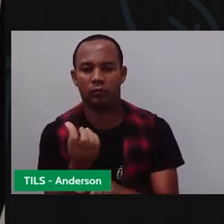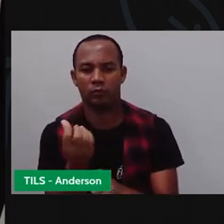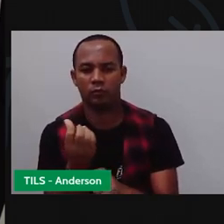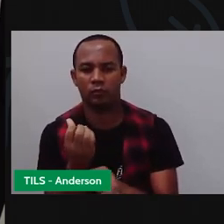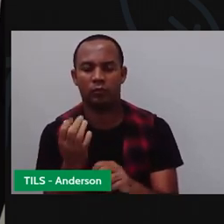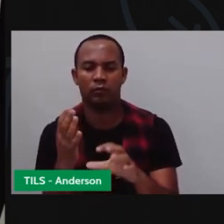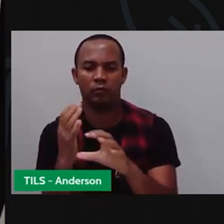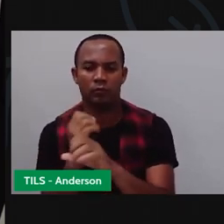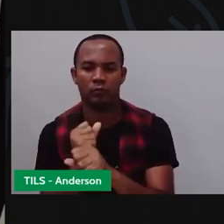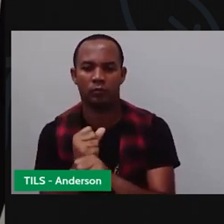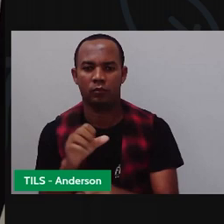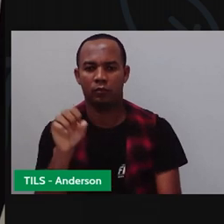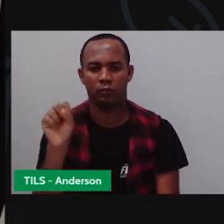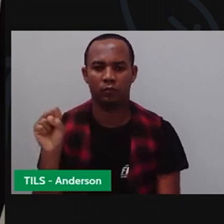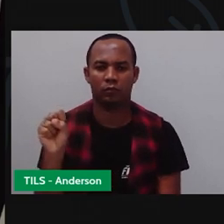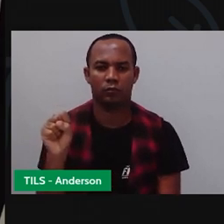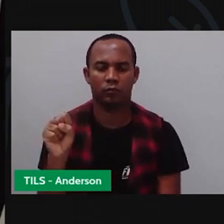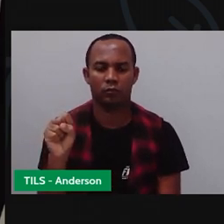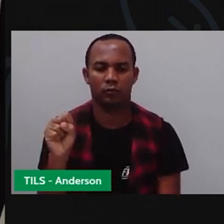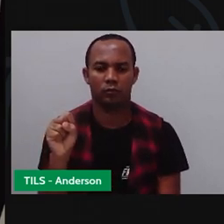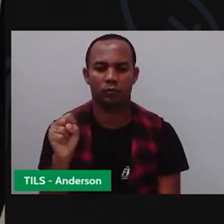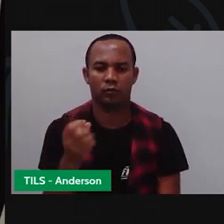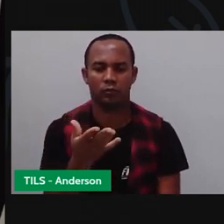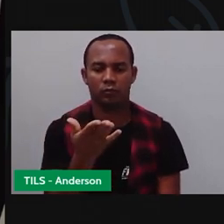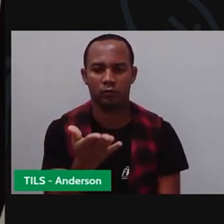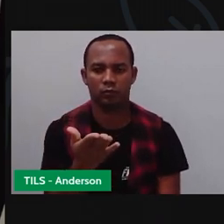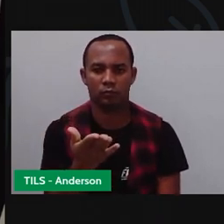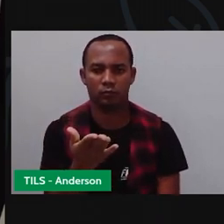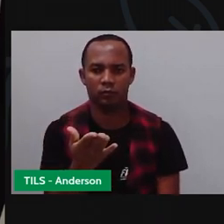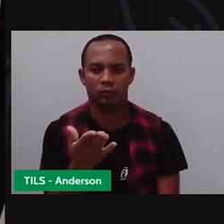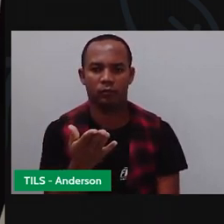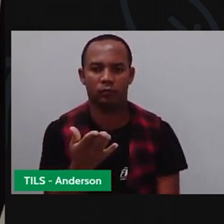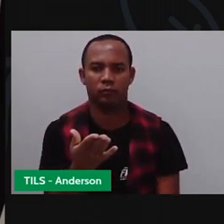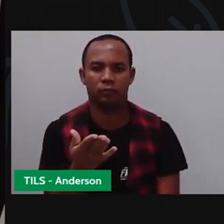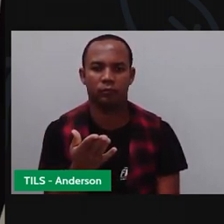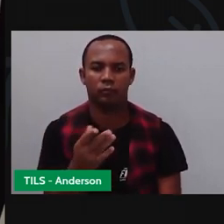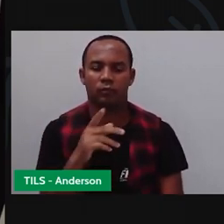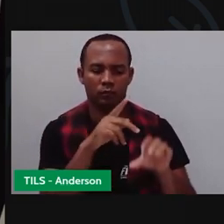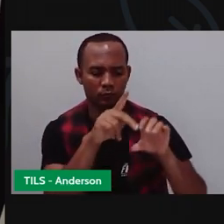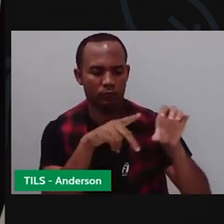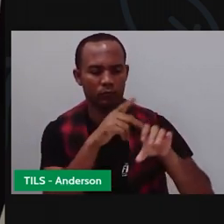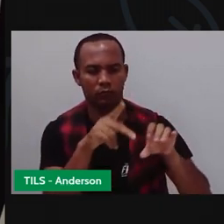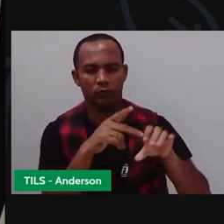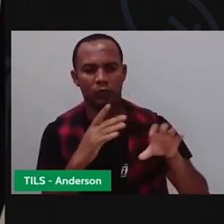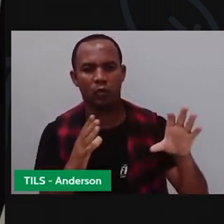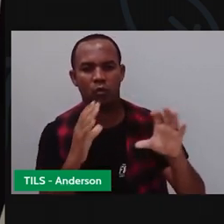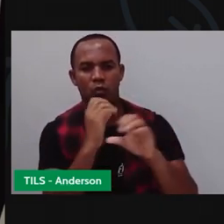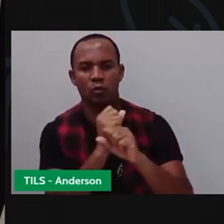seis mais dois até quanto, ó? Oito. Então, quantos pneus eu tenho ao total?